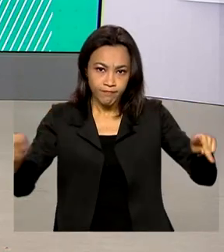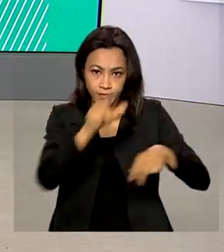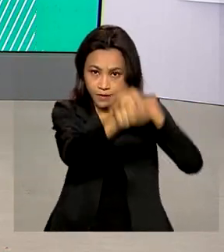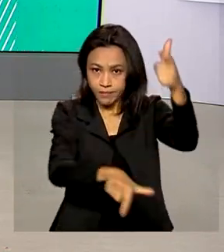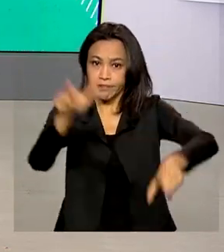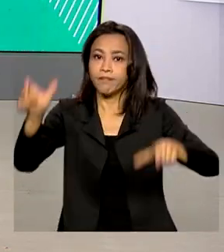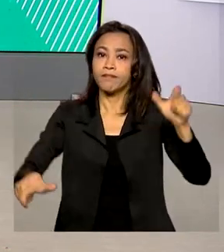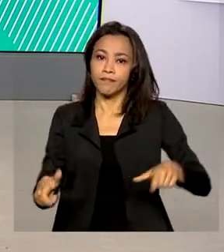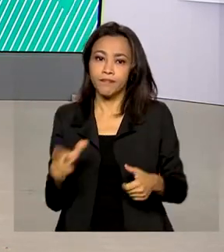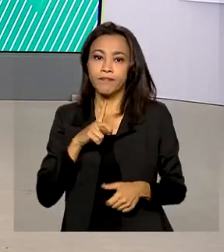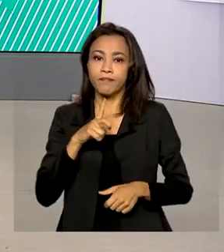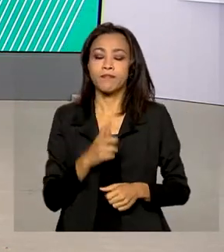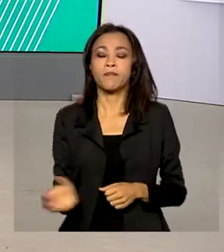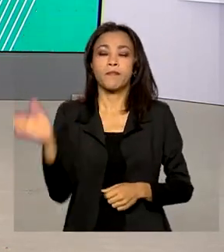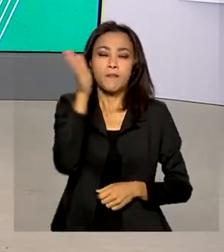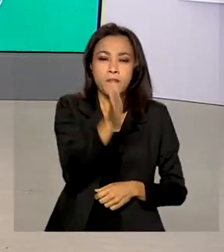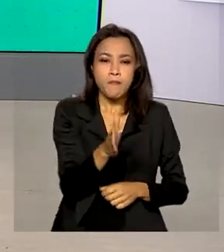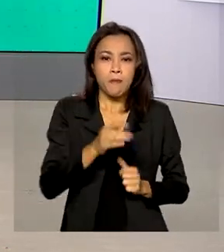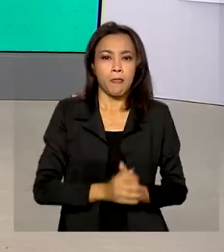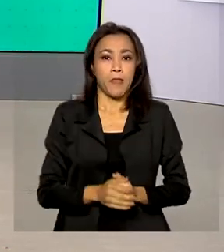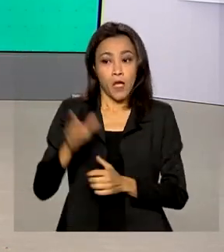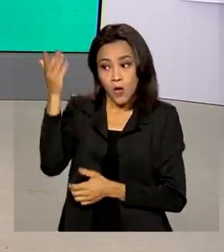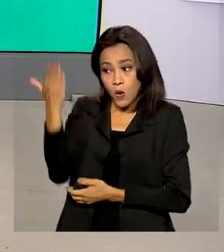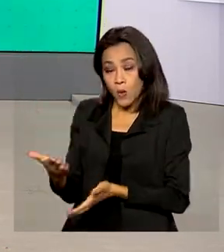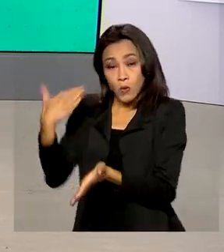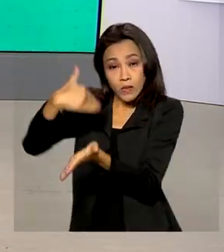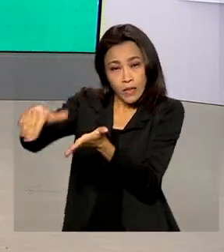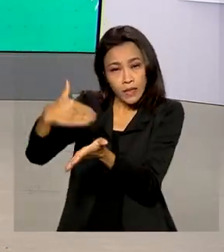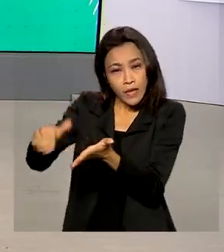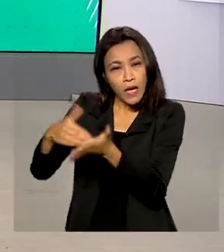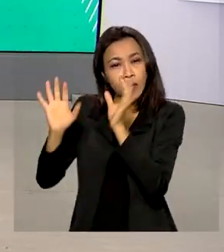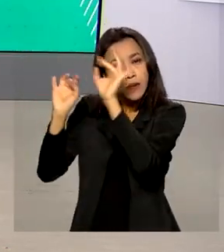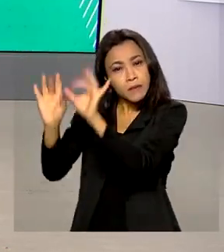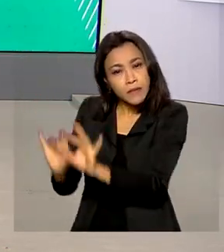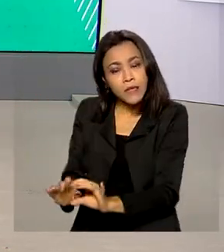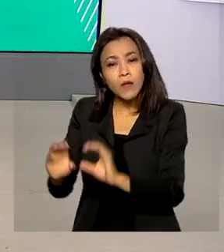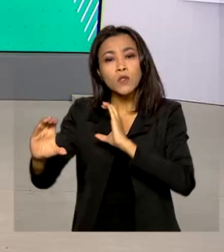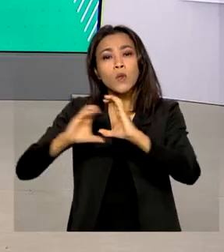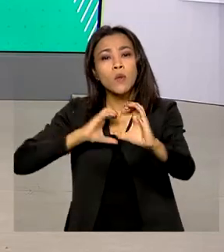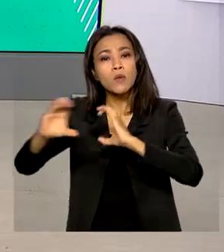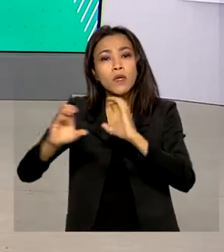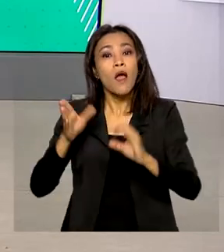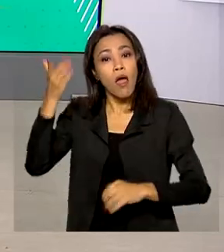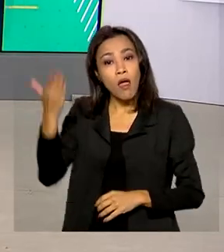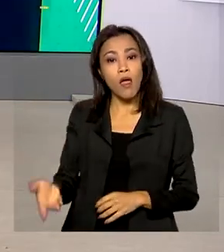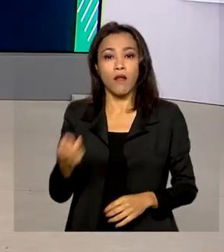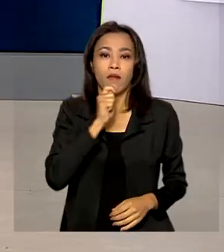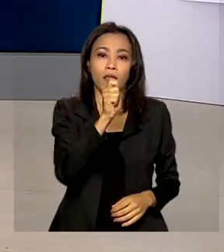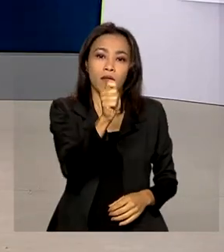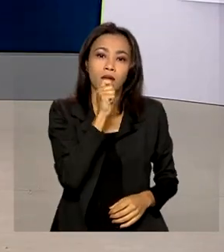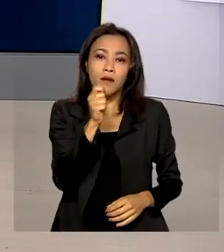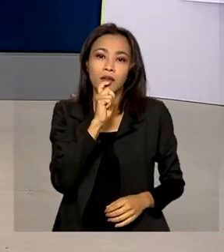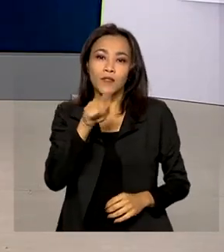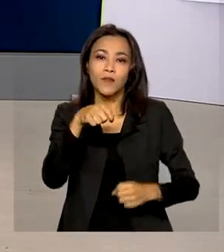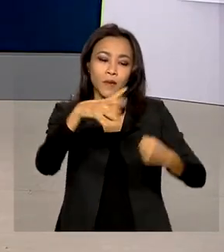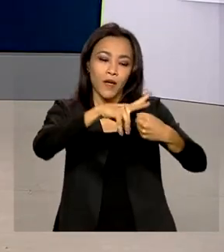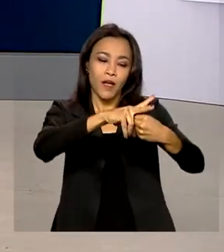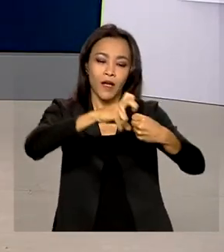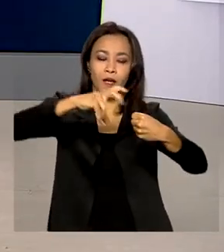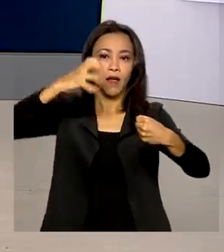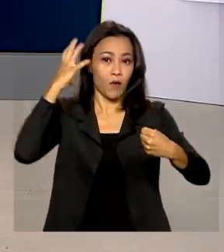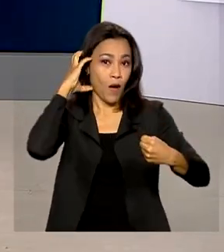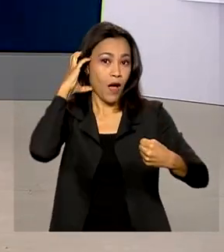O secretário especial de comunicação social foi o entrevistado desta quinta-feira do programa de rádio A Voz do Brasil.